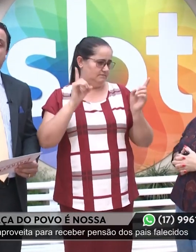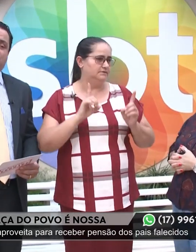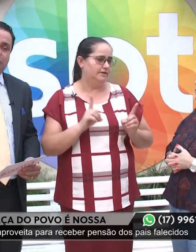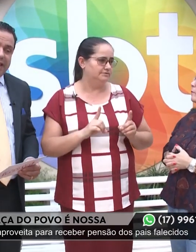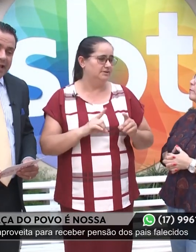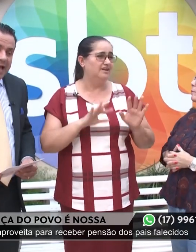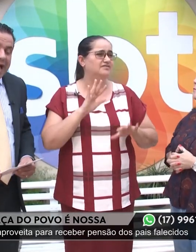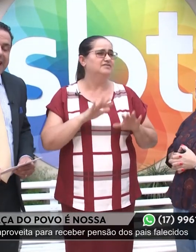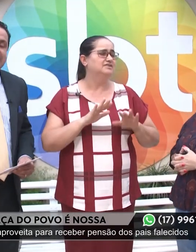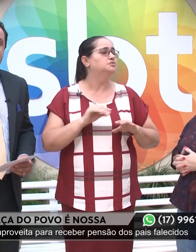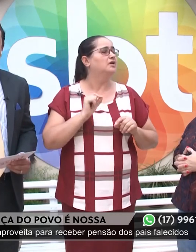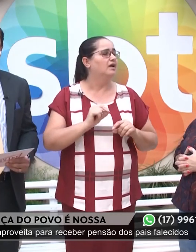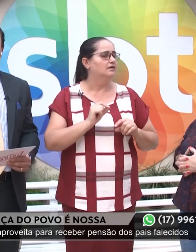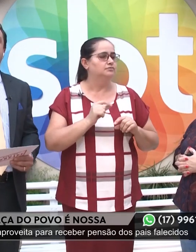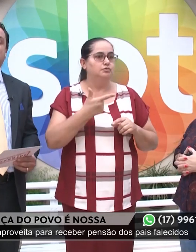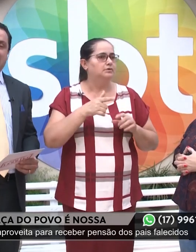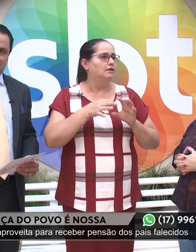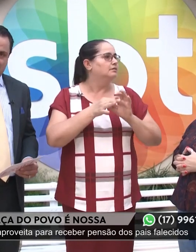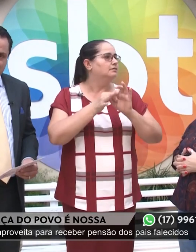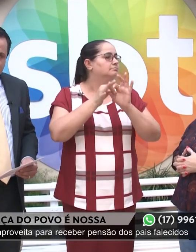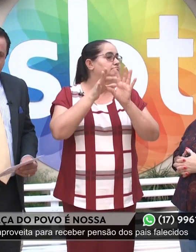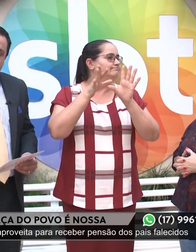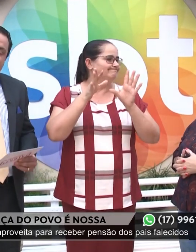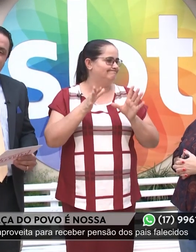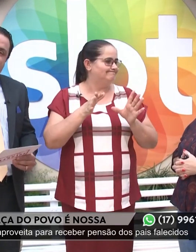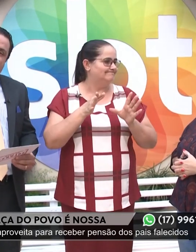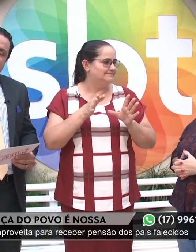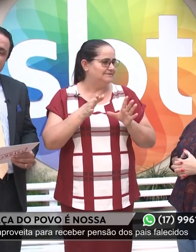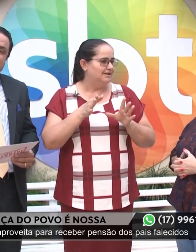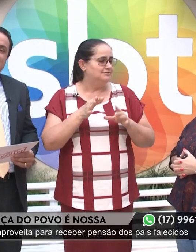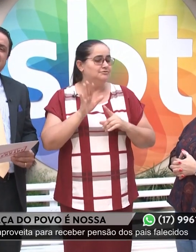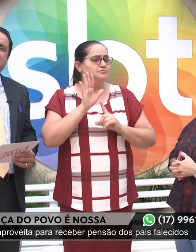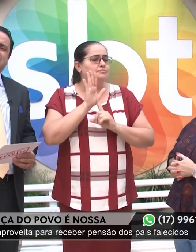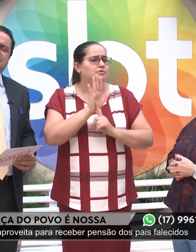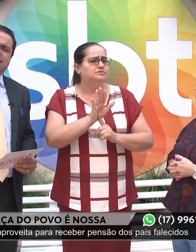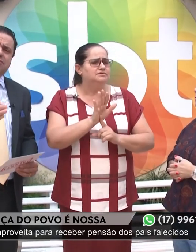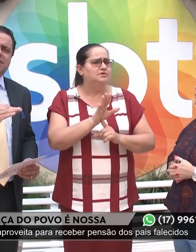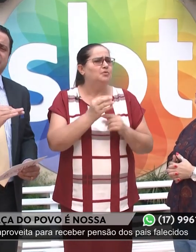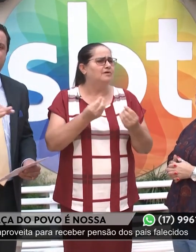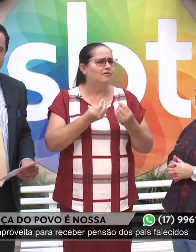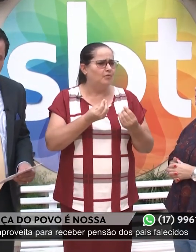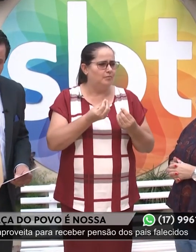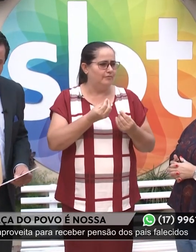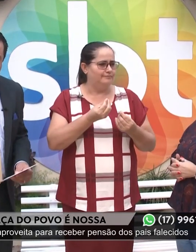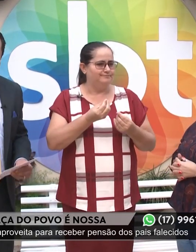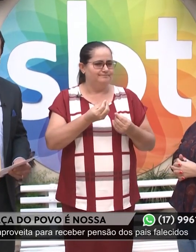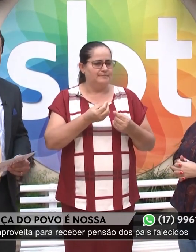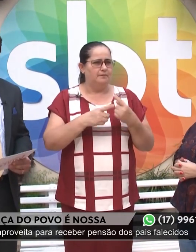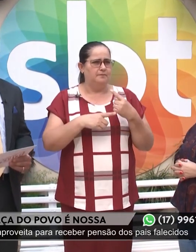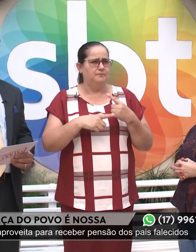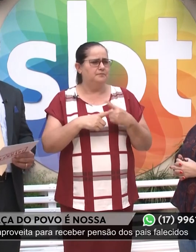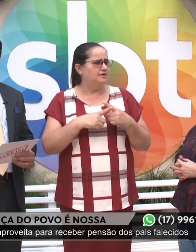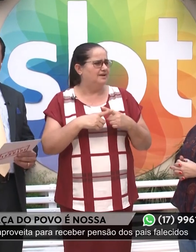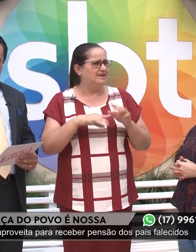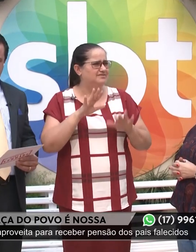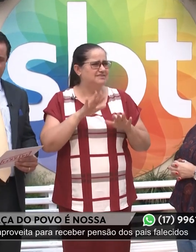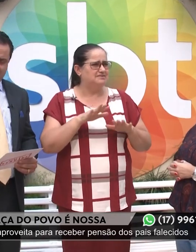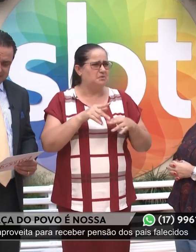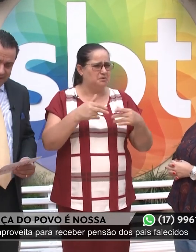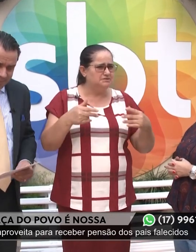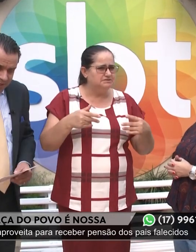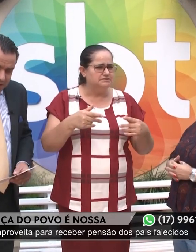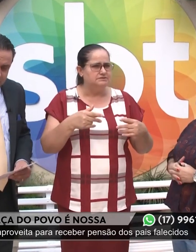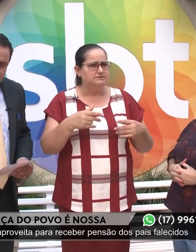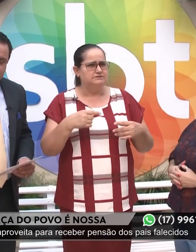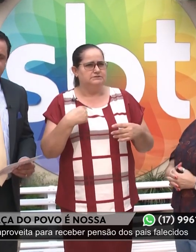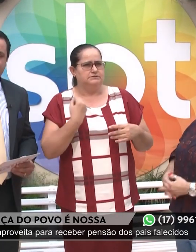às vezes, tira o quê? A liberdade de manifestar a intenção sem vício. Qualquer negócio que você